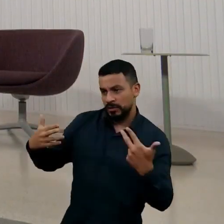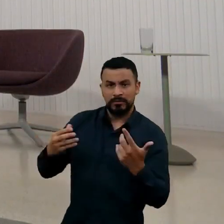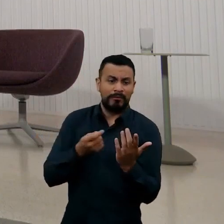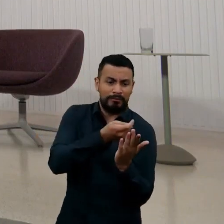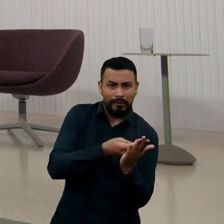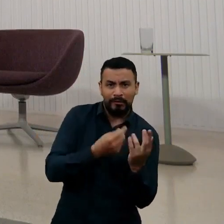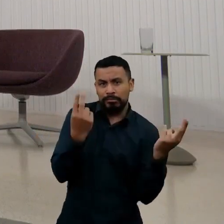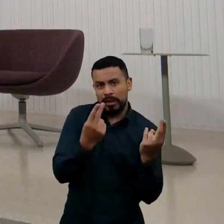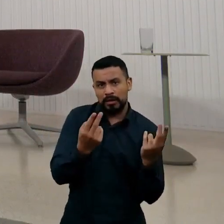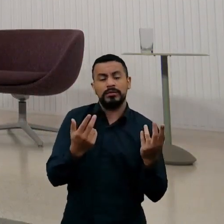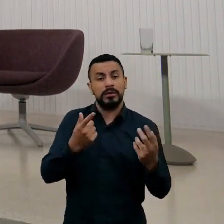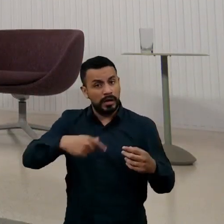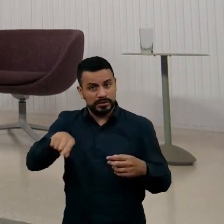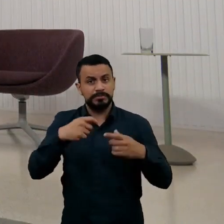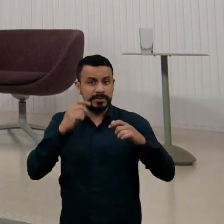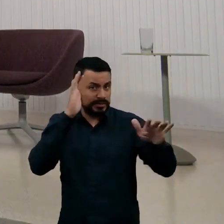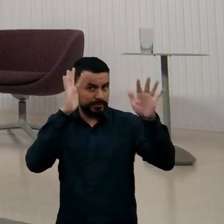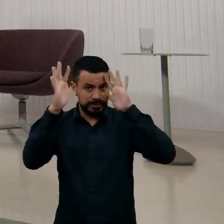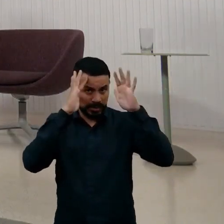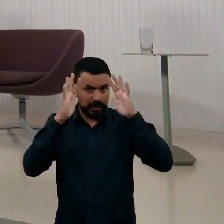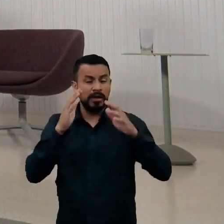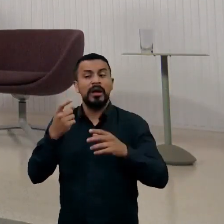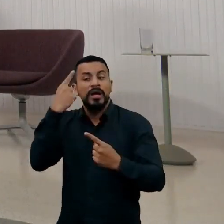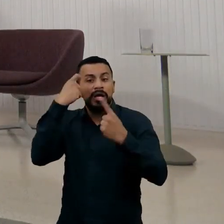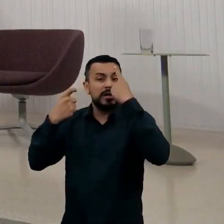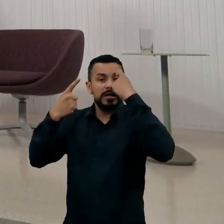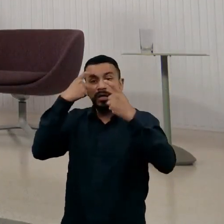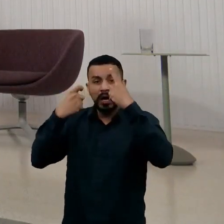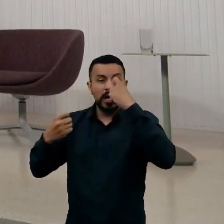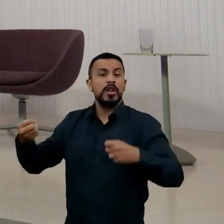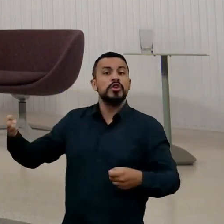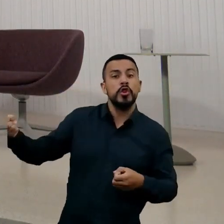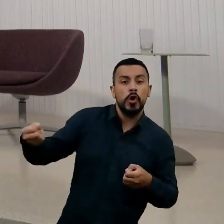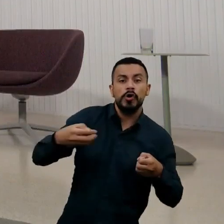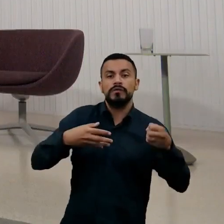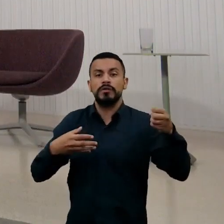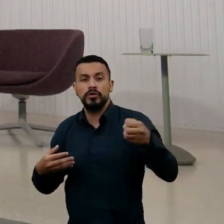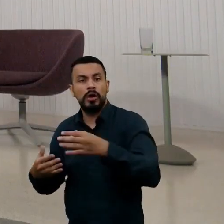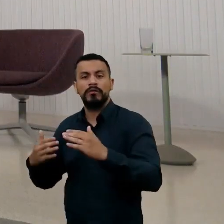temos que manter em mente, criar novas possibilidades para sermos mais sofisticados.